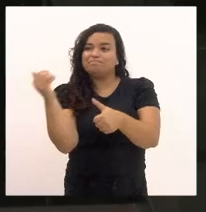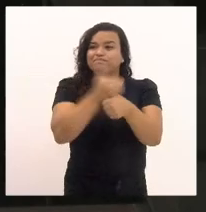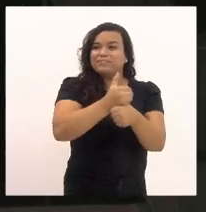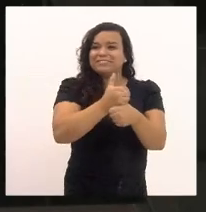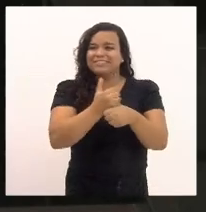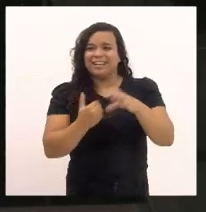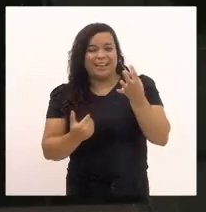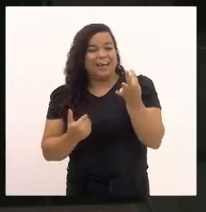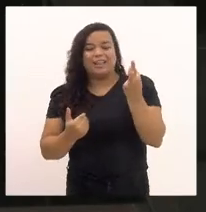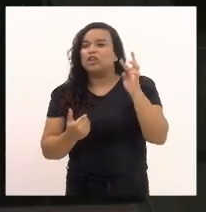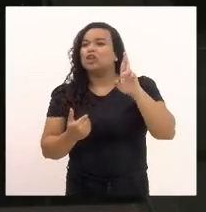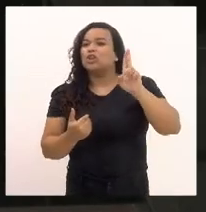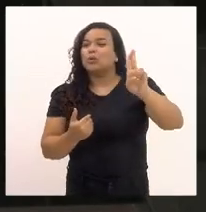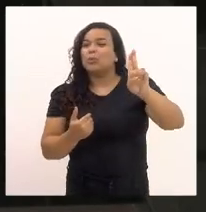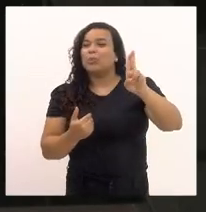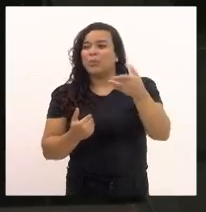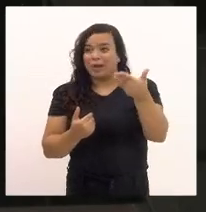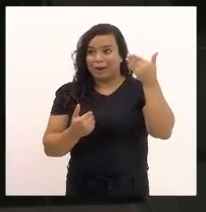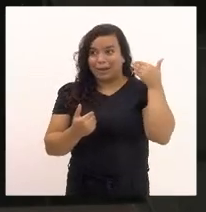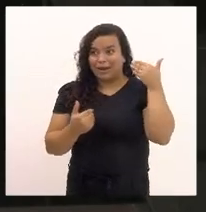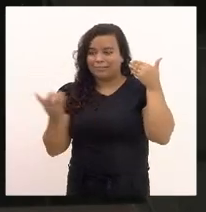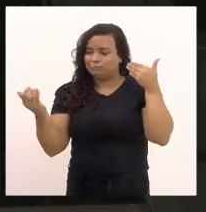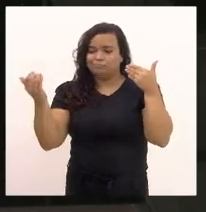TRU, a taxa rodoviária única.